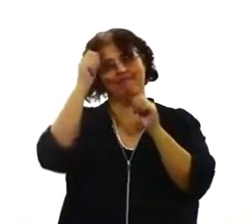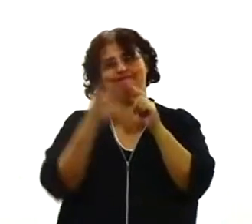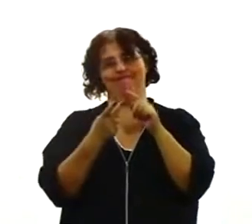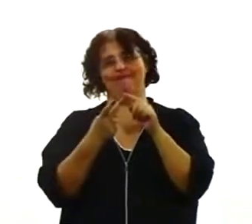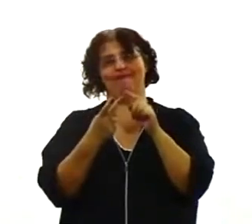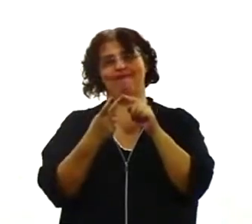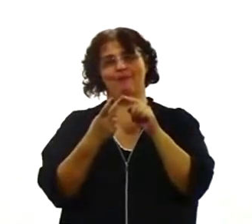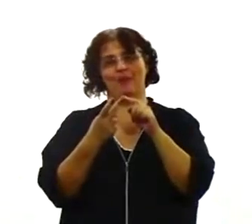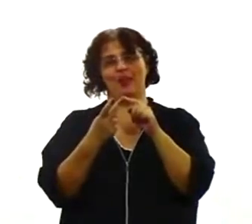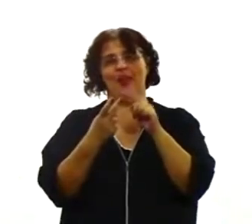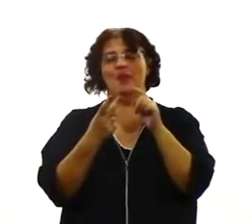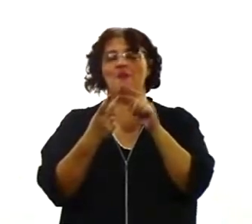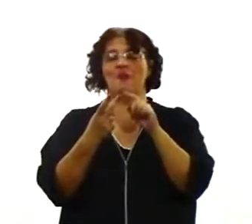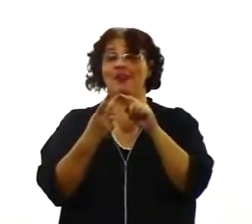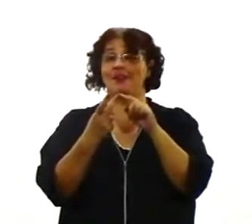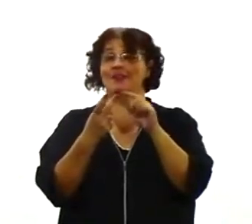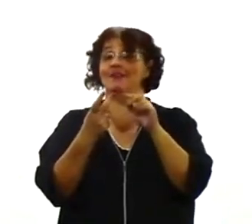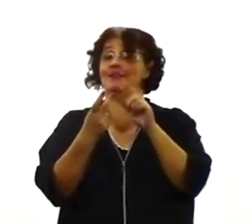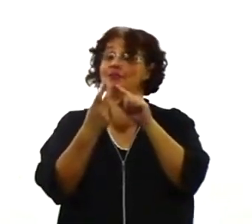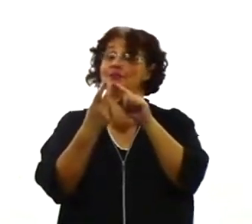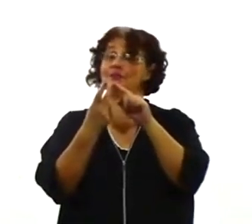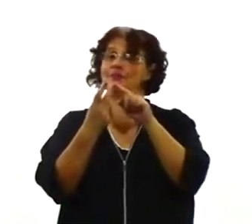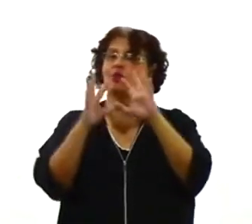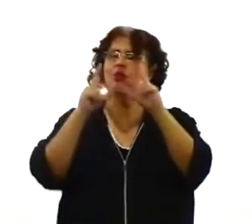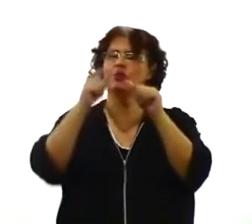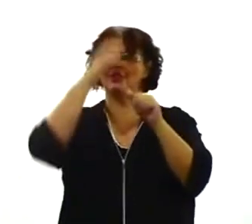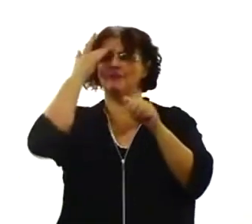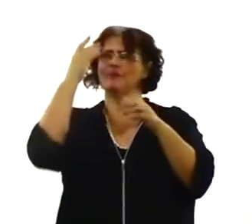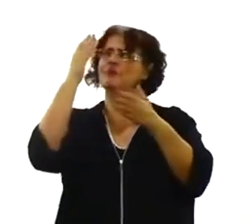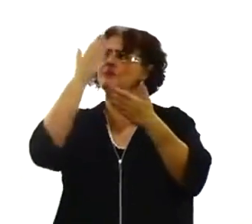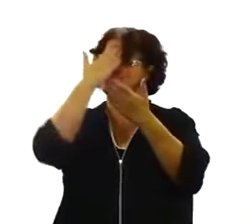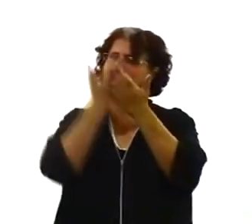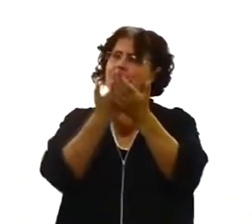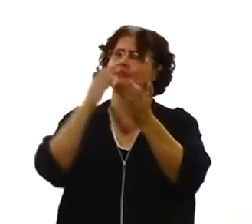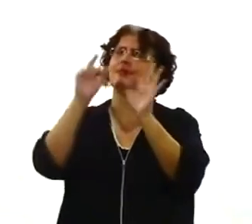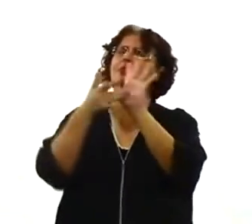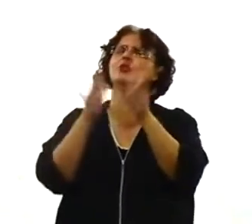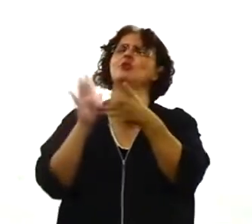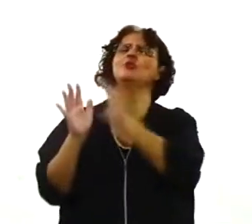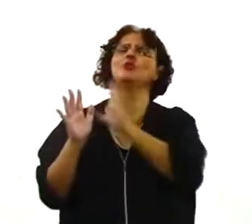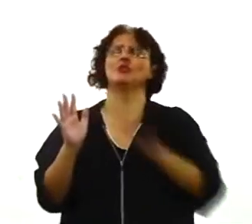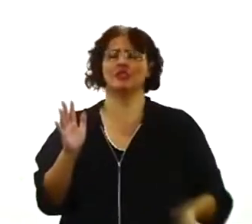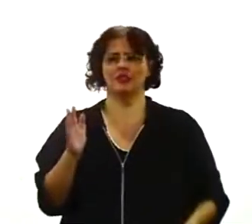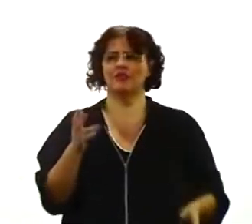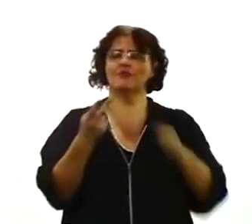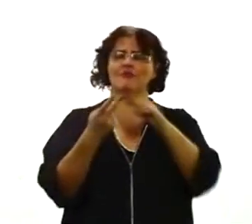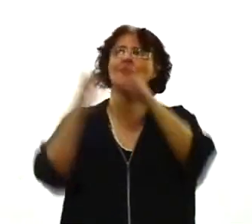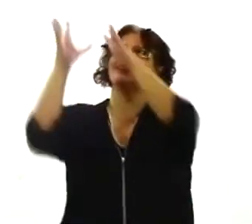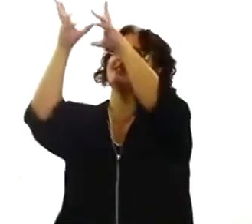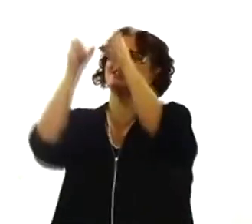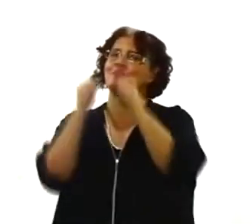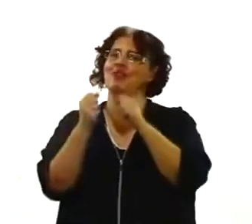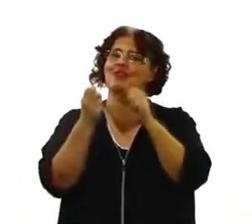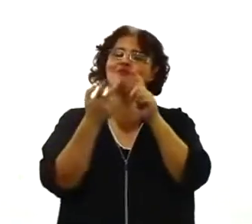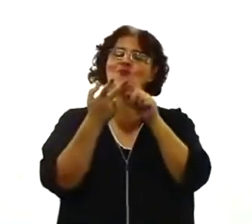receberam pela fé a vida. Percebe? De um a morte, de outro a vida. Vamos entender como é